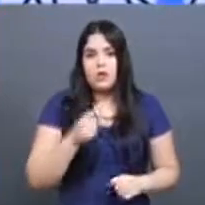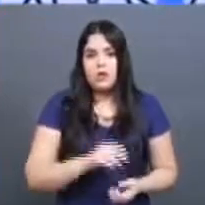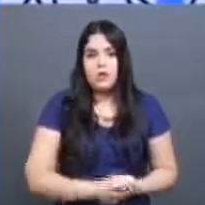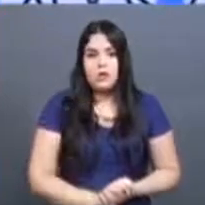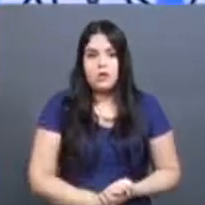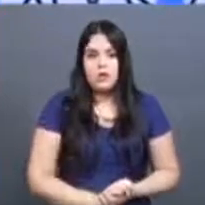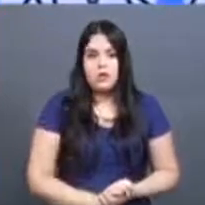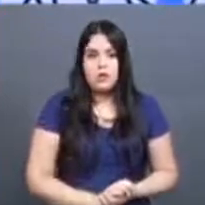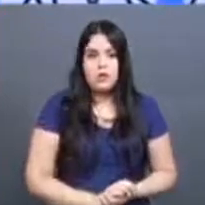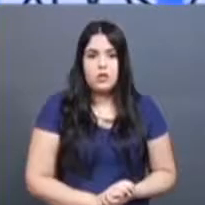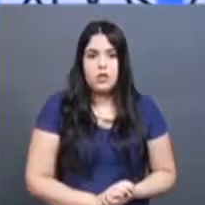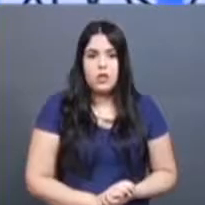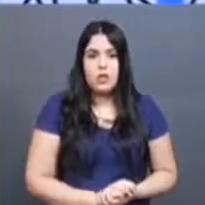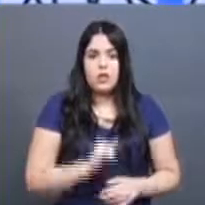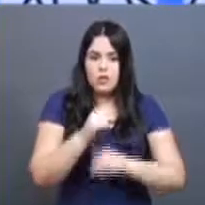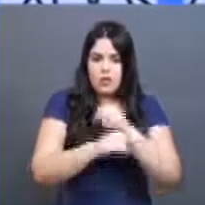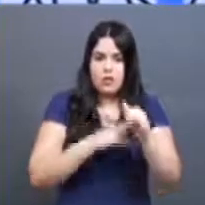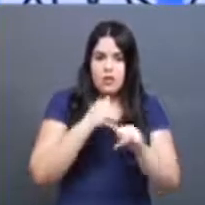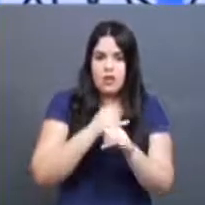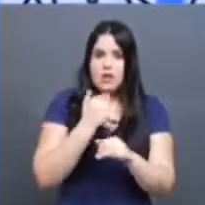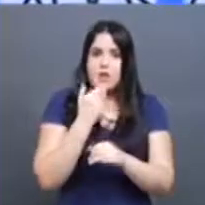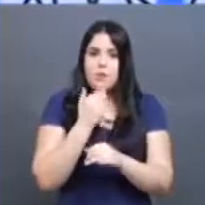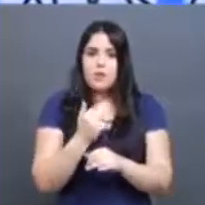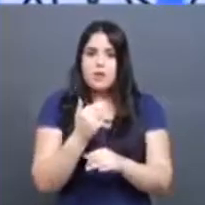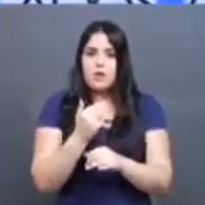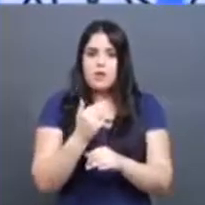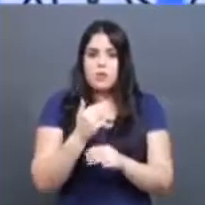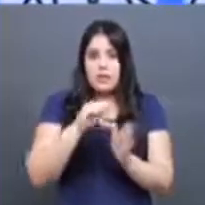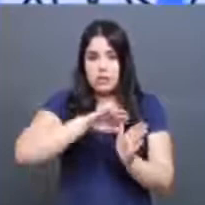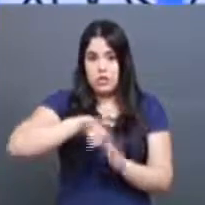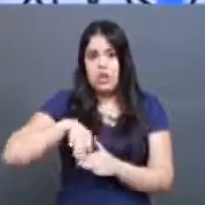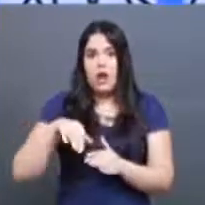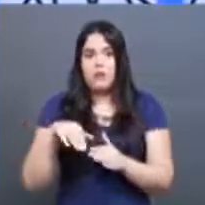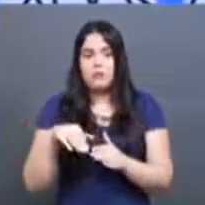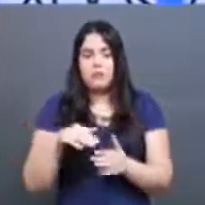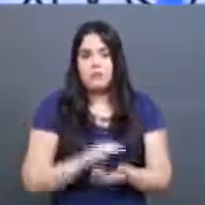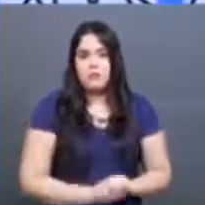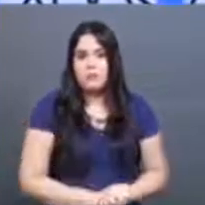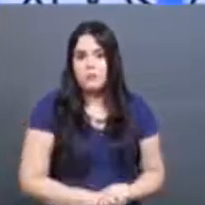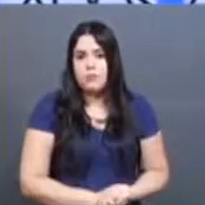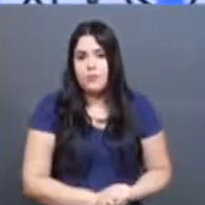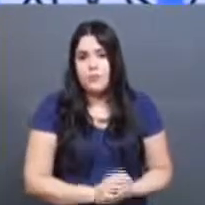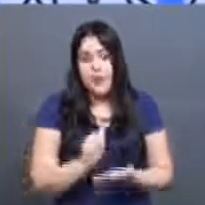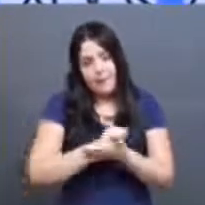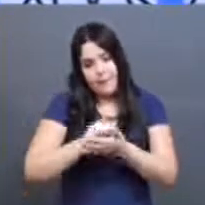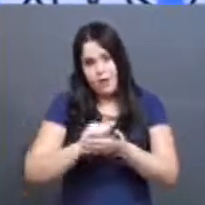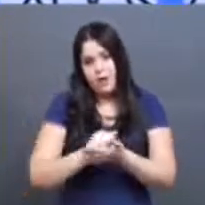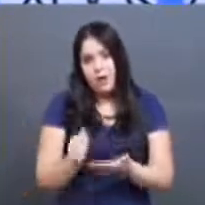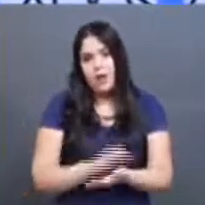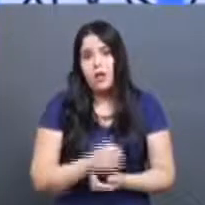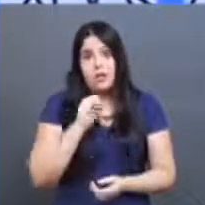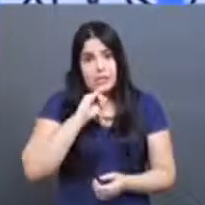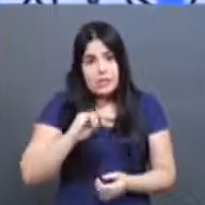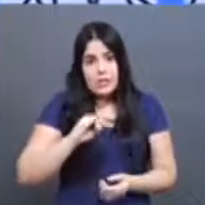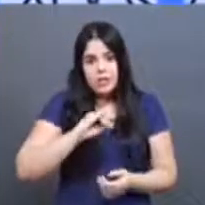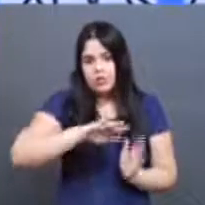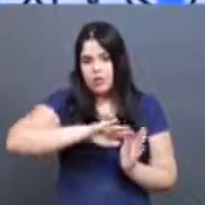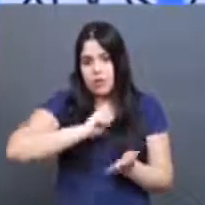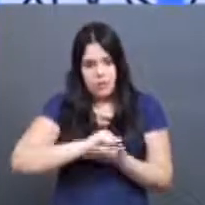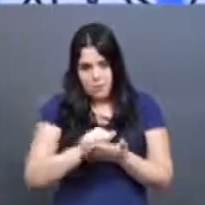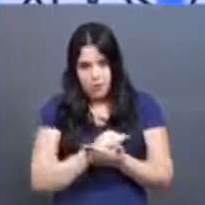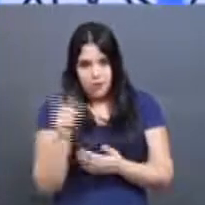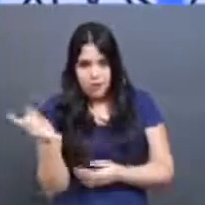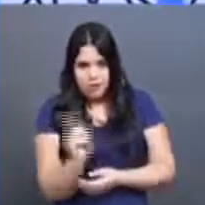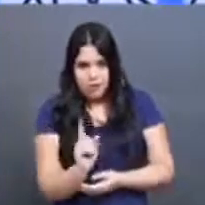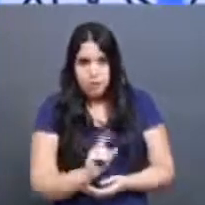instrumentos todos da internet e pedir para que seja retirado. Não havendo a retirada desses conteúdos